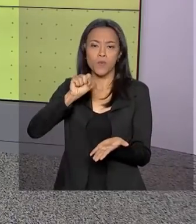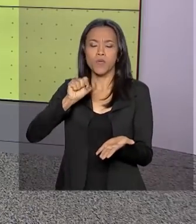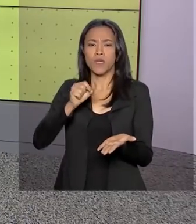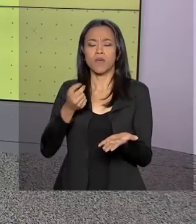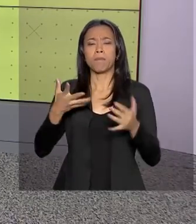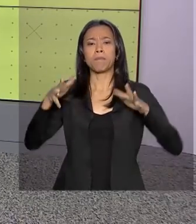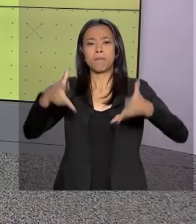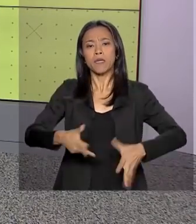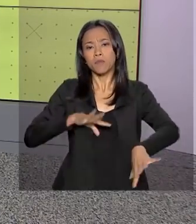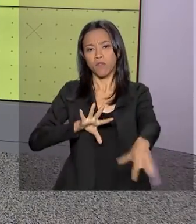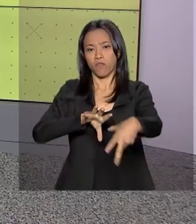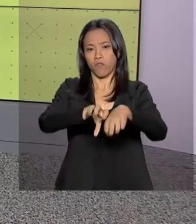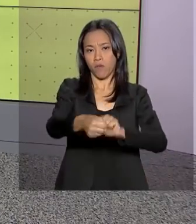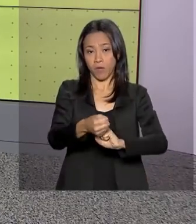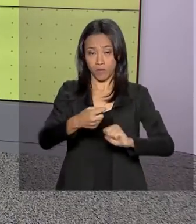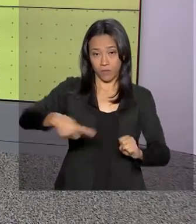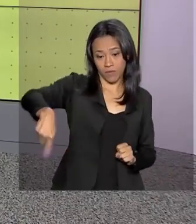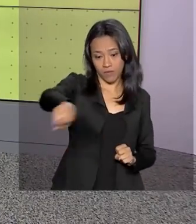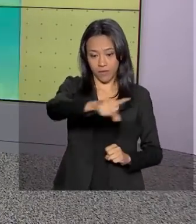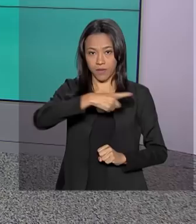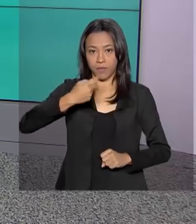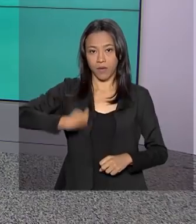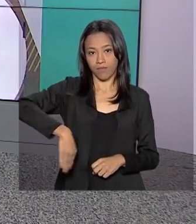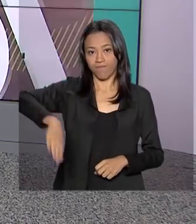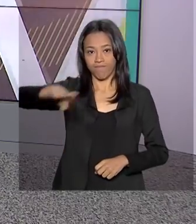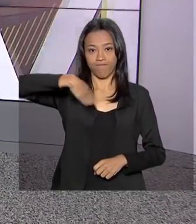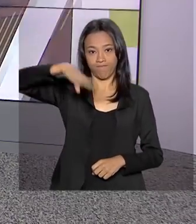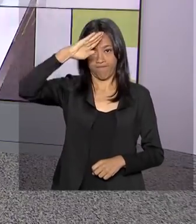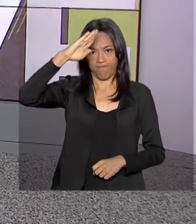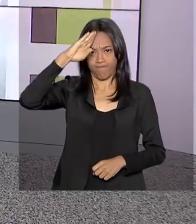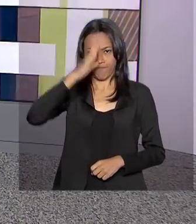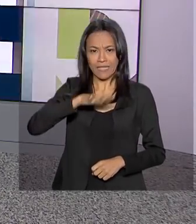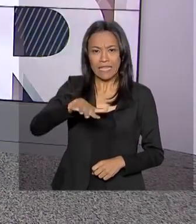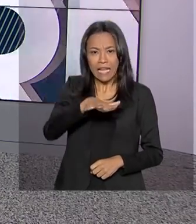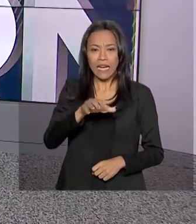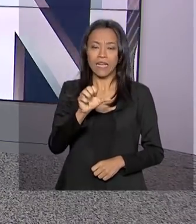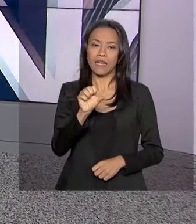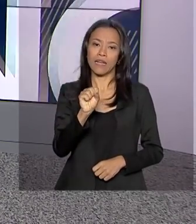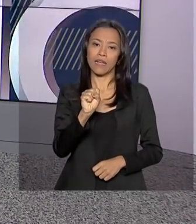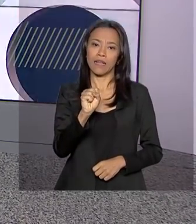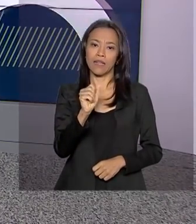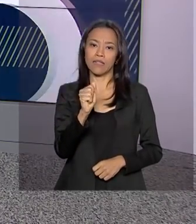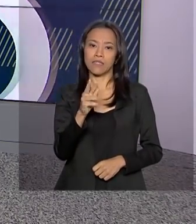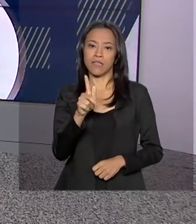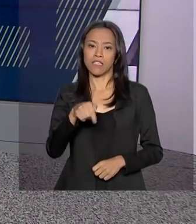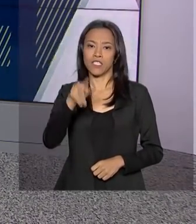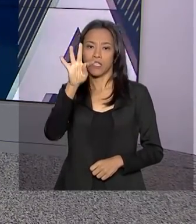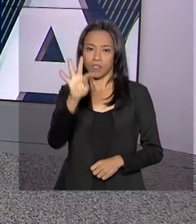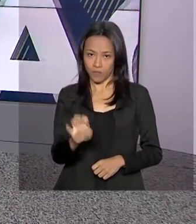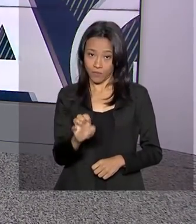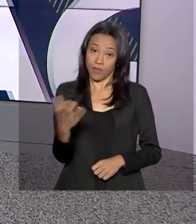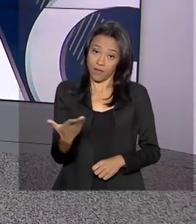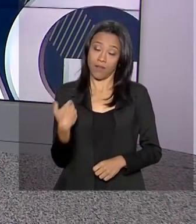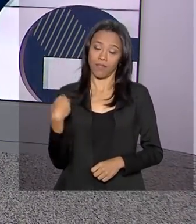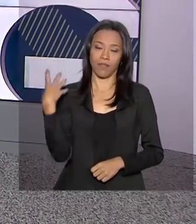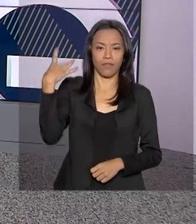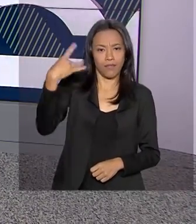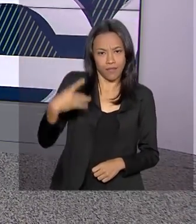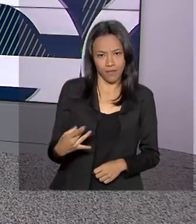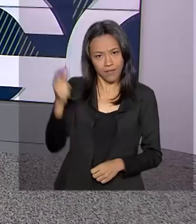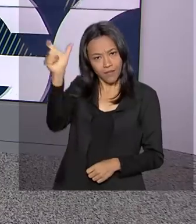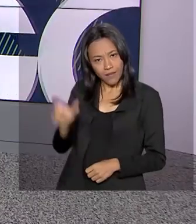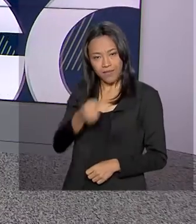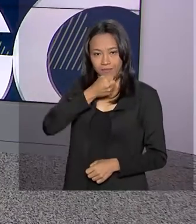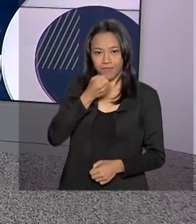formatura do curso para promoção a sargento. O repórter Maurício de Almeida acompanhou e traz os detalhes para a gente. Oi,